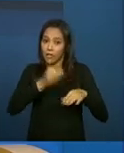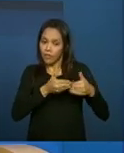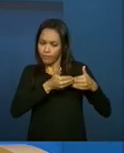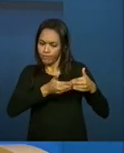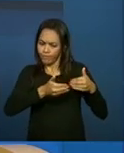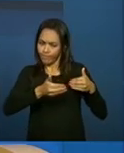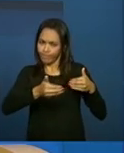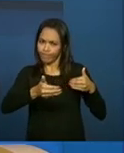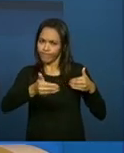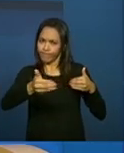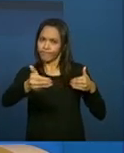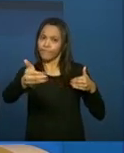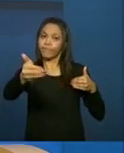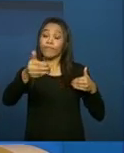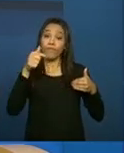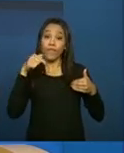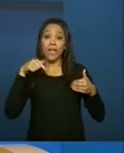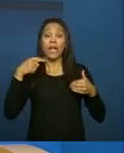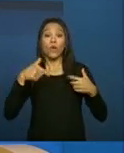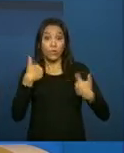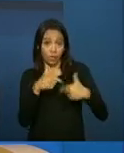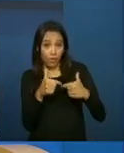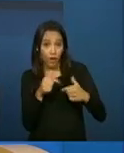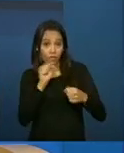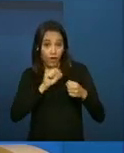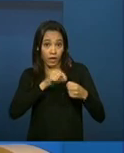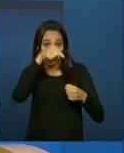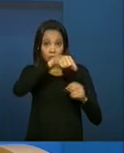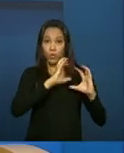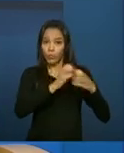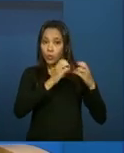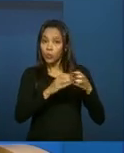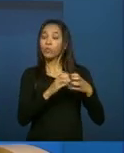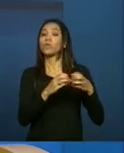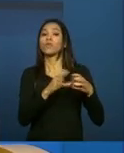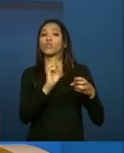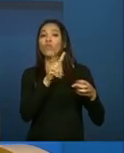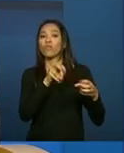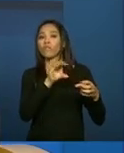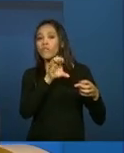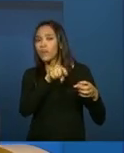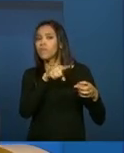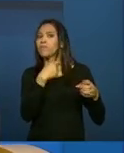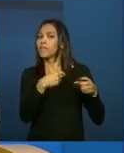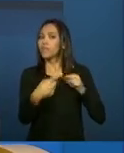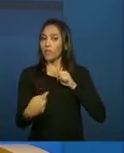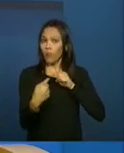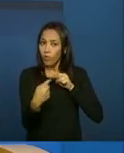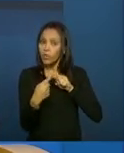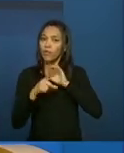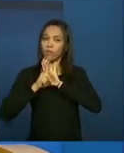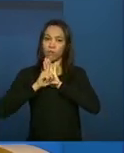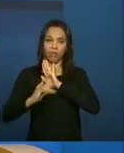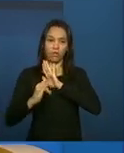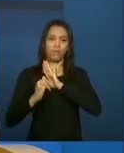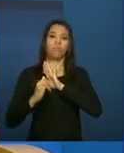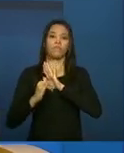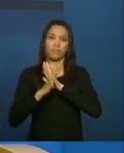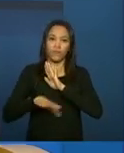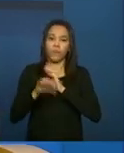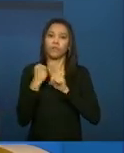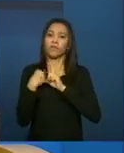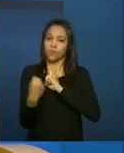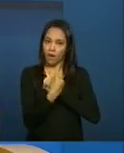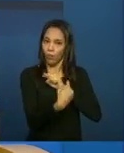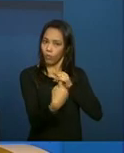E essas atividades, elas têm que estar associadas aos objetivos elencados na tipificação nacional dos serviços assistenciais. Então,